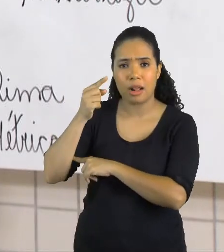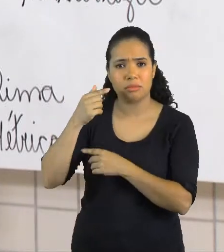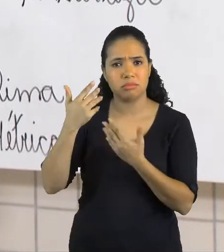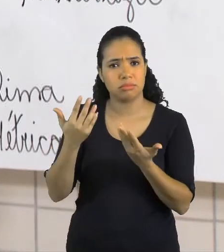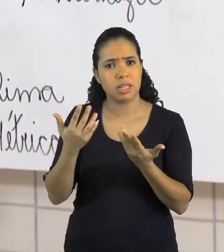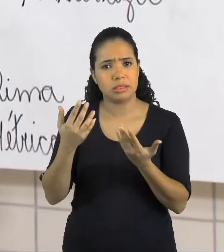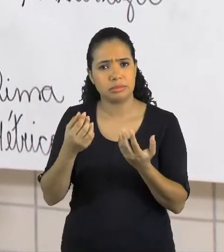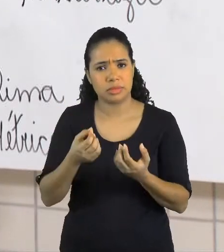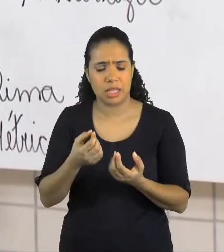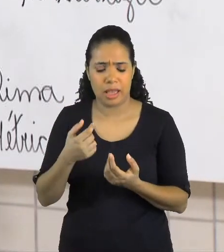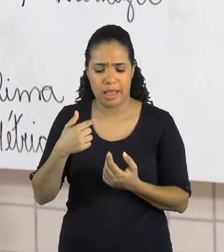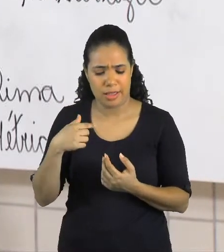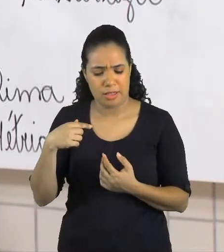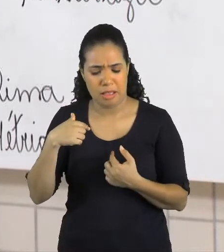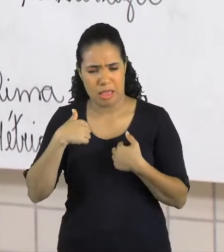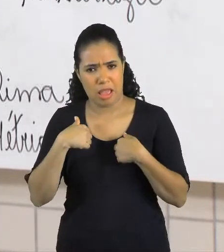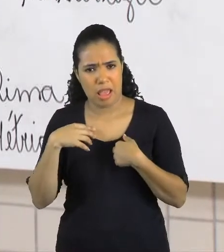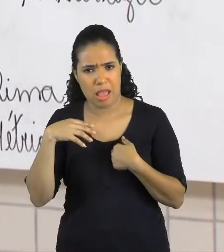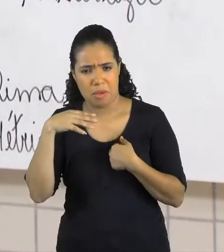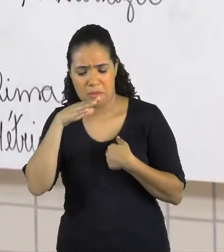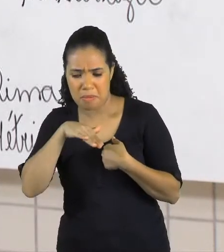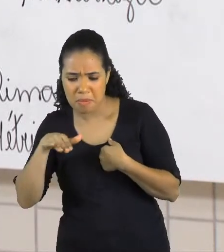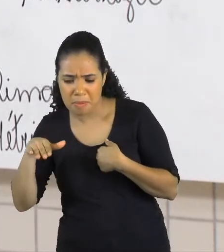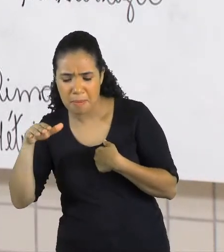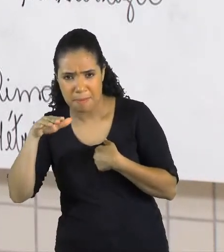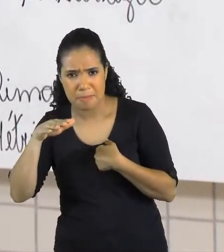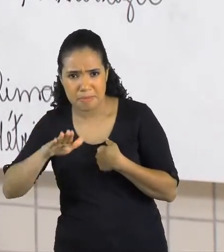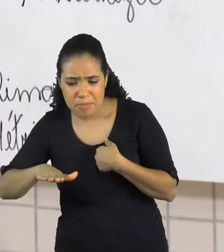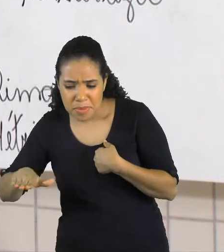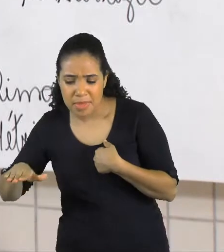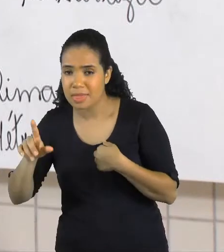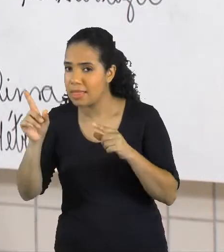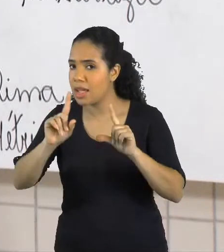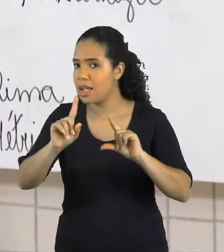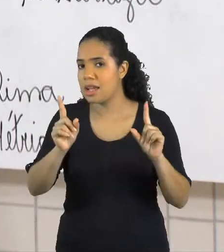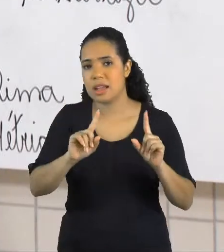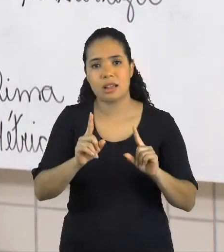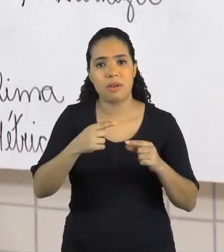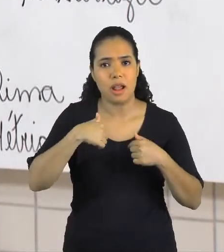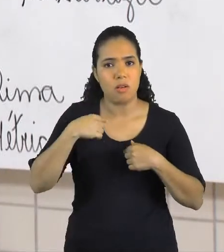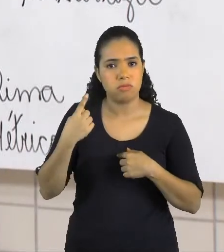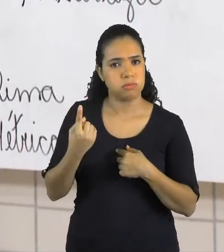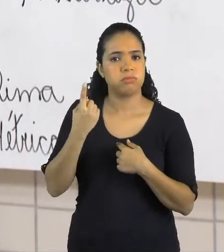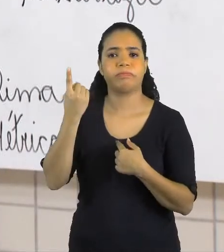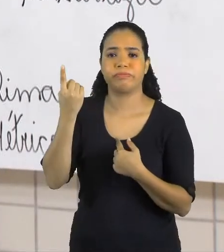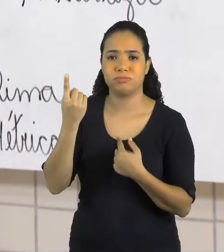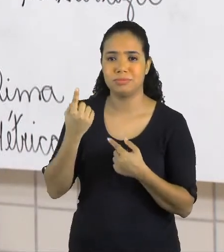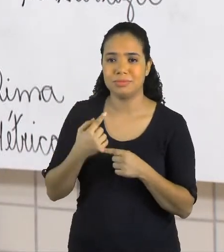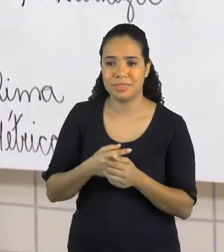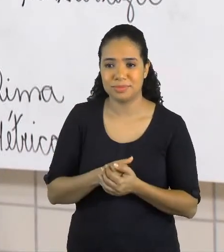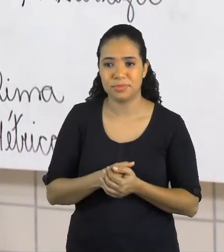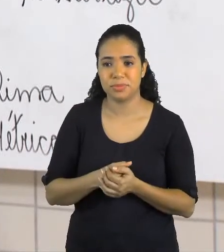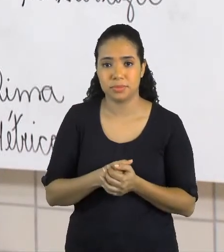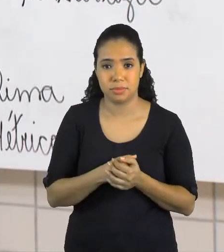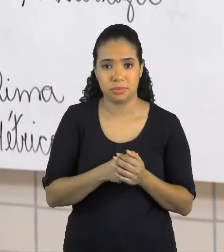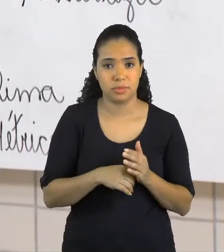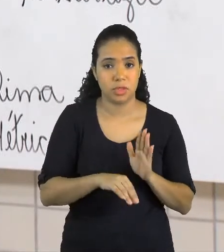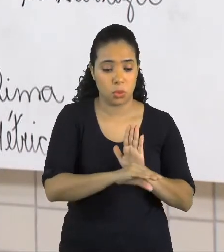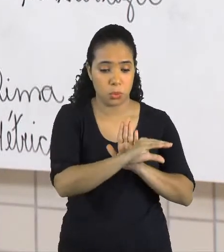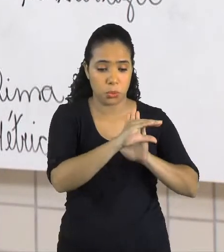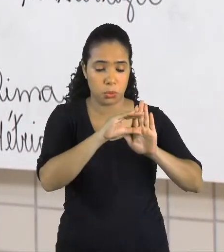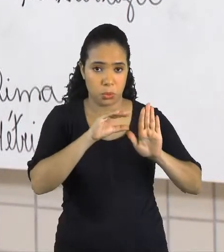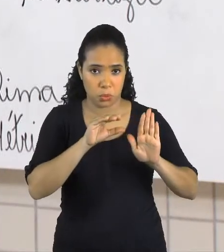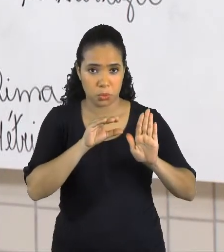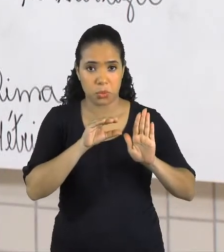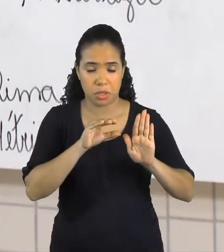Todas as pessoas acharem que ele é pequeno. Você vai justificar com o verso do poema. Você